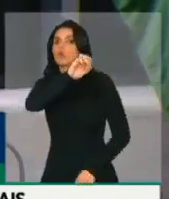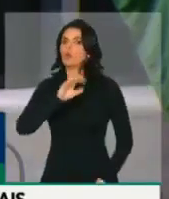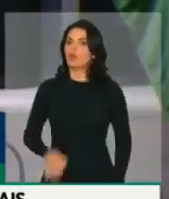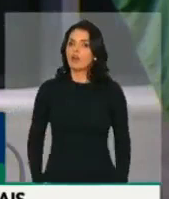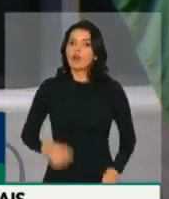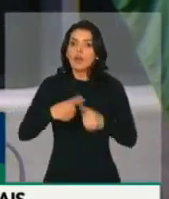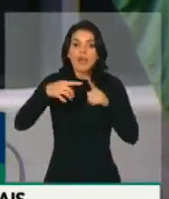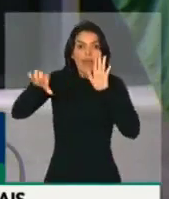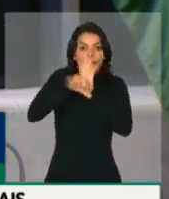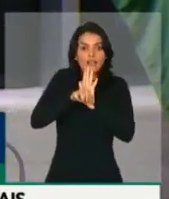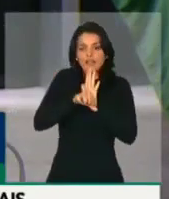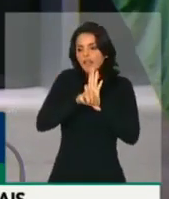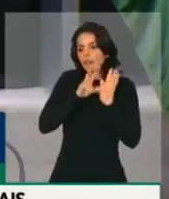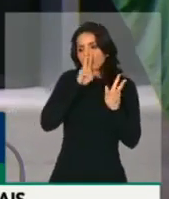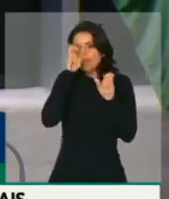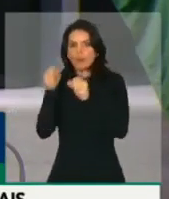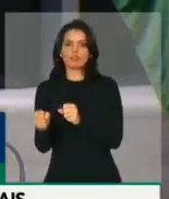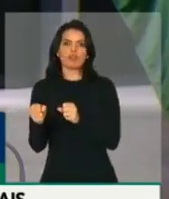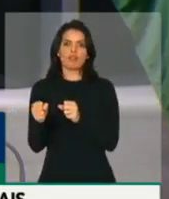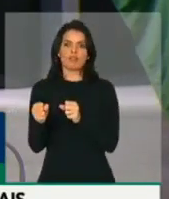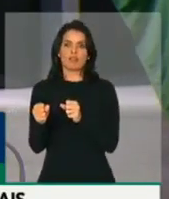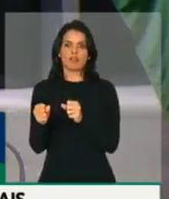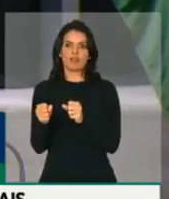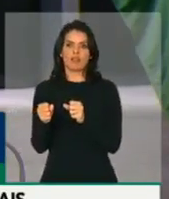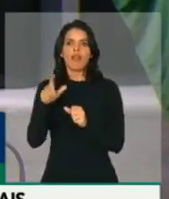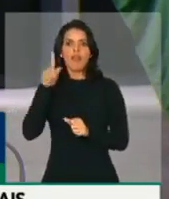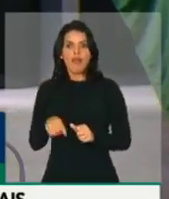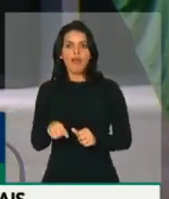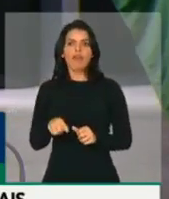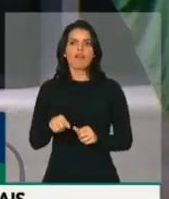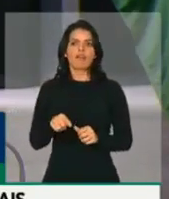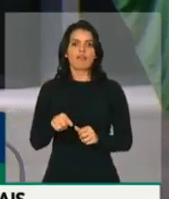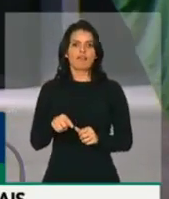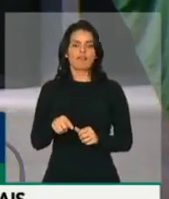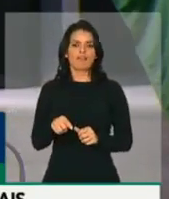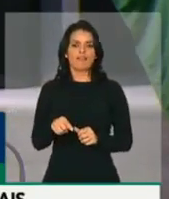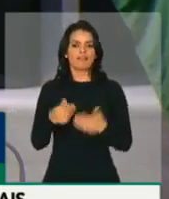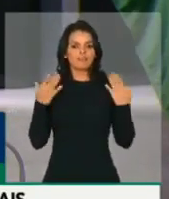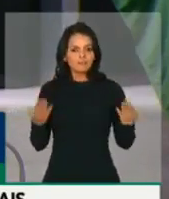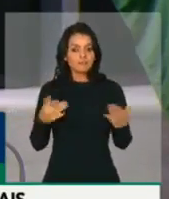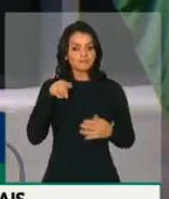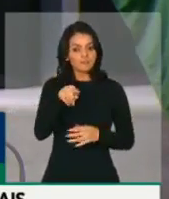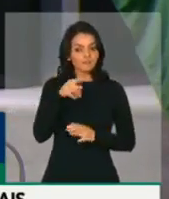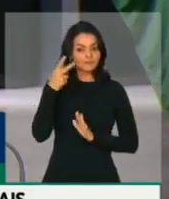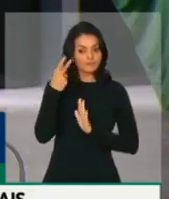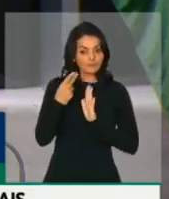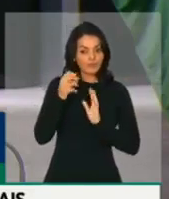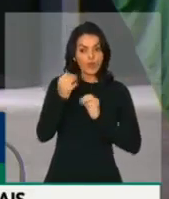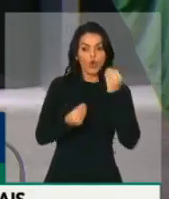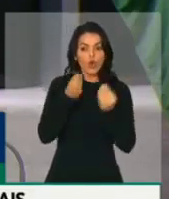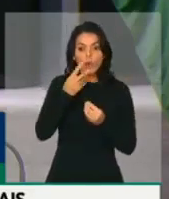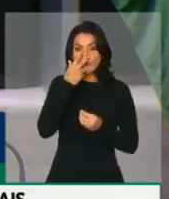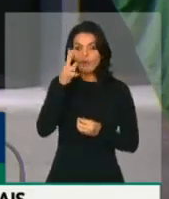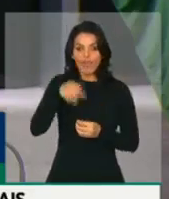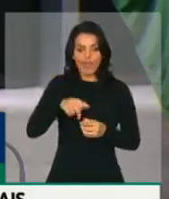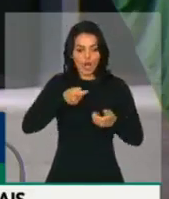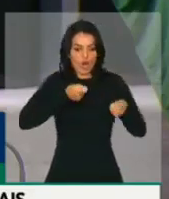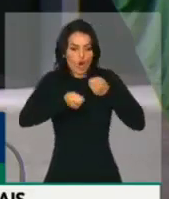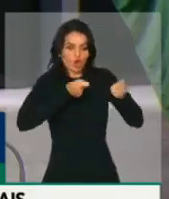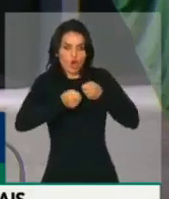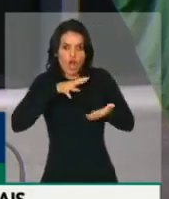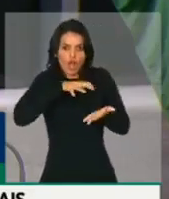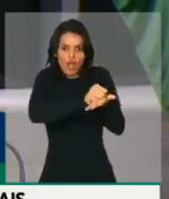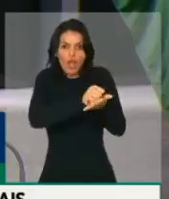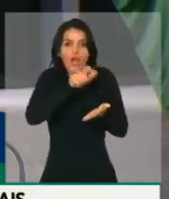é um crime com poder. Aqui é um crime dizendo que a Constituição não vale. Esse processo de mesticalização, que hoje tem o seu